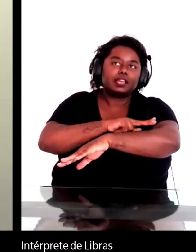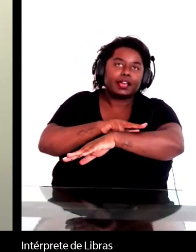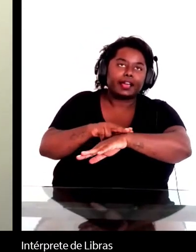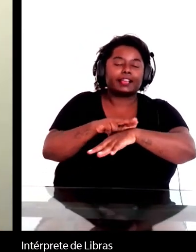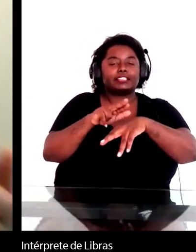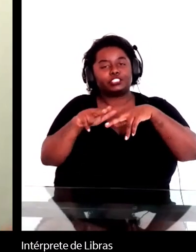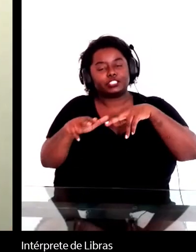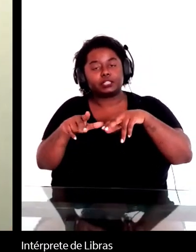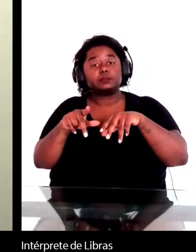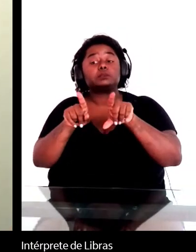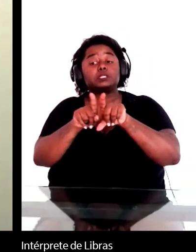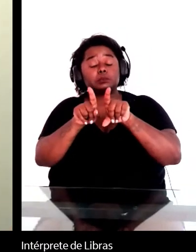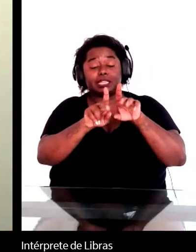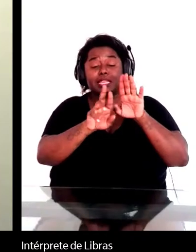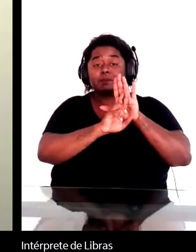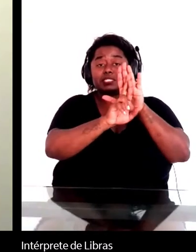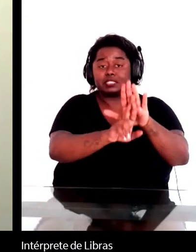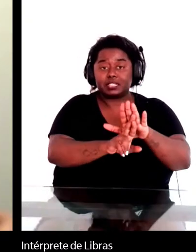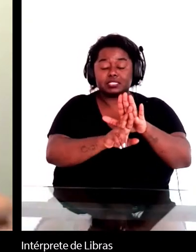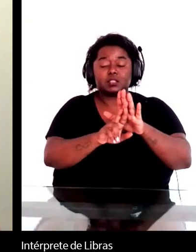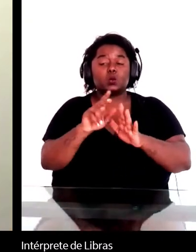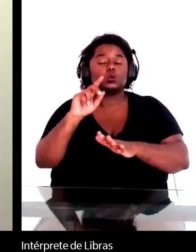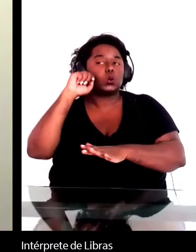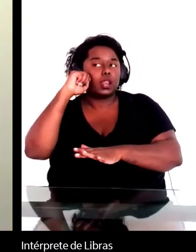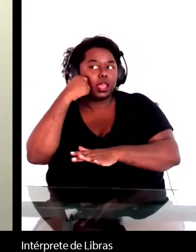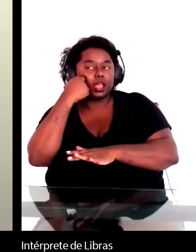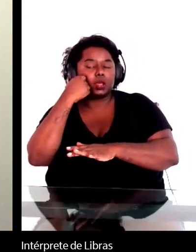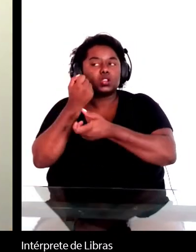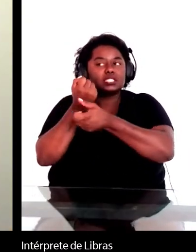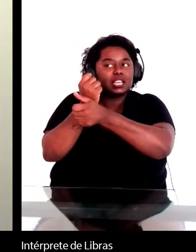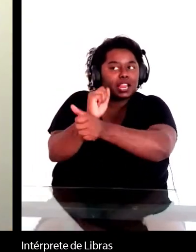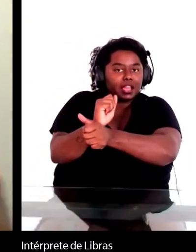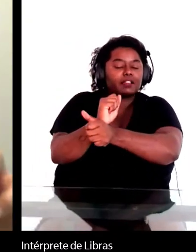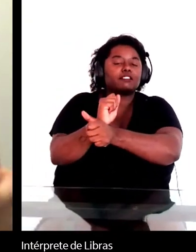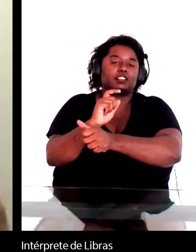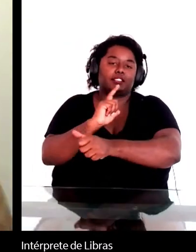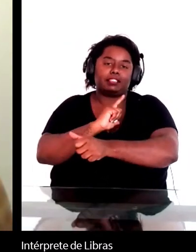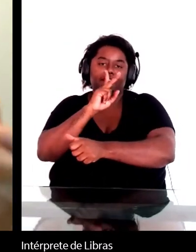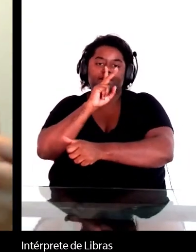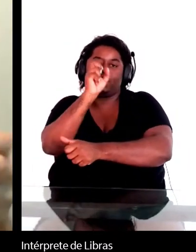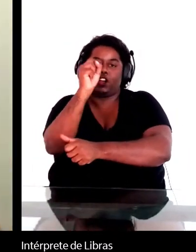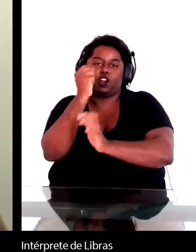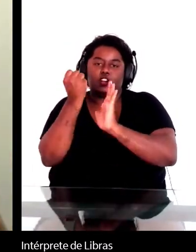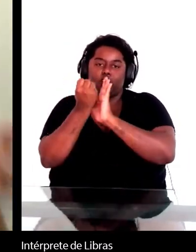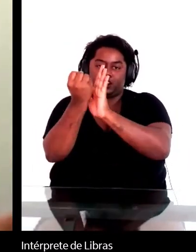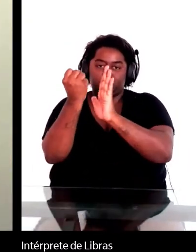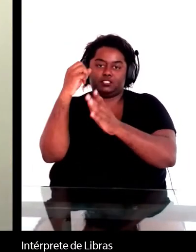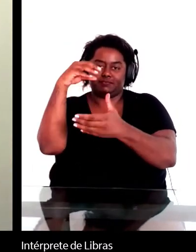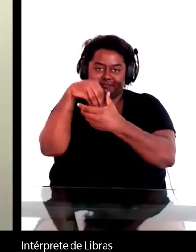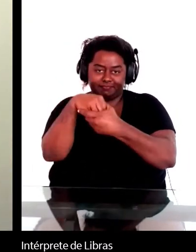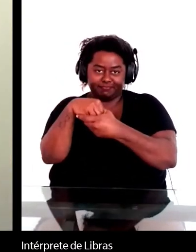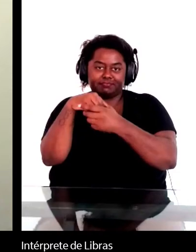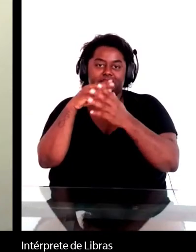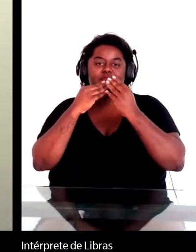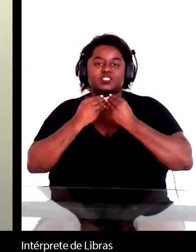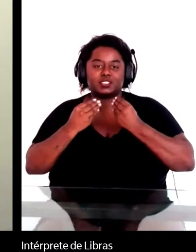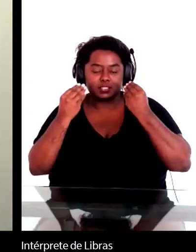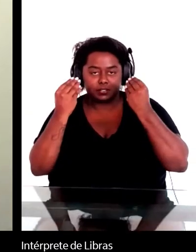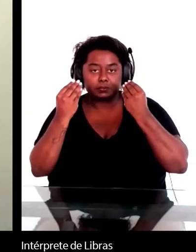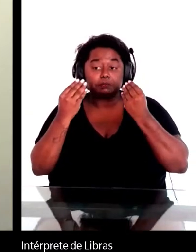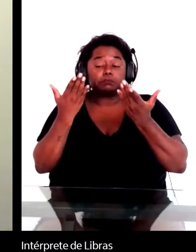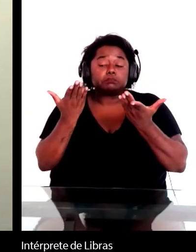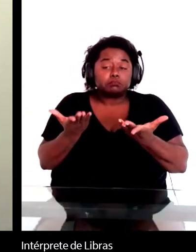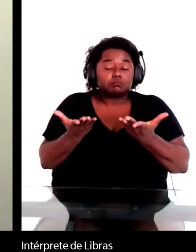sobre a escravidão, a representação da escravidão e do negro. Então eu vejo que os alunos eles têm uma atração talvez pelo